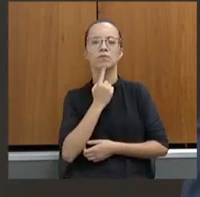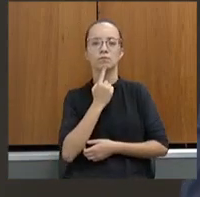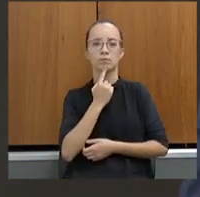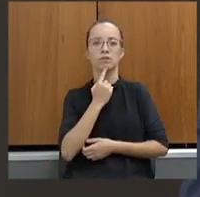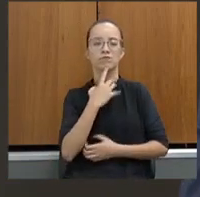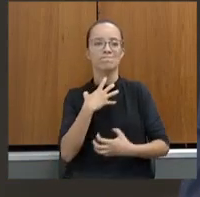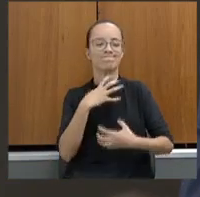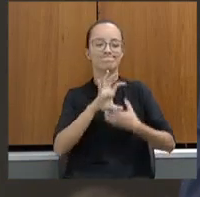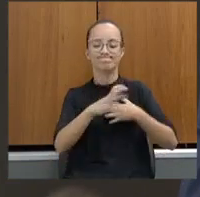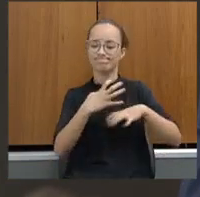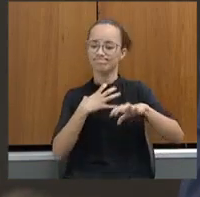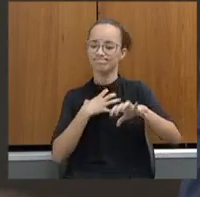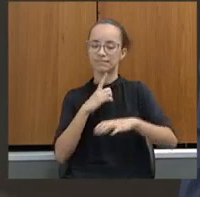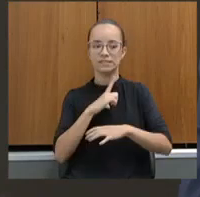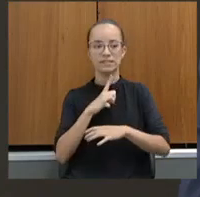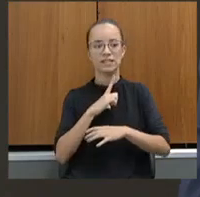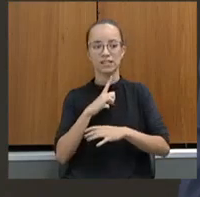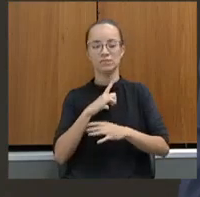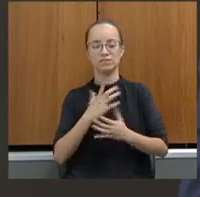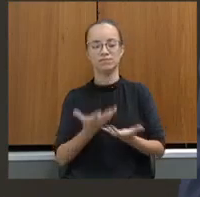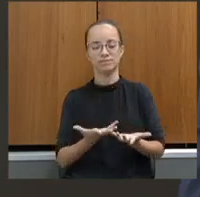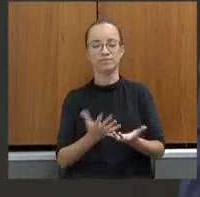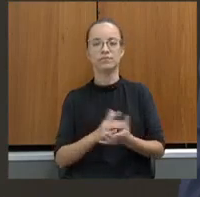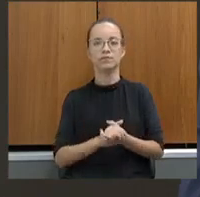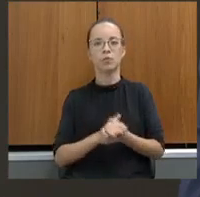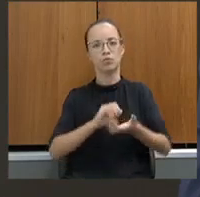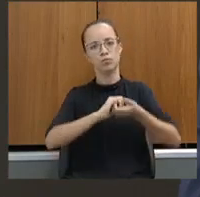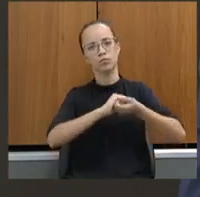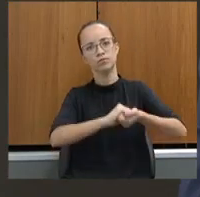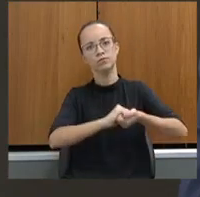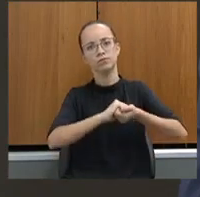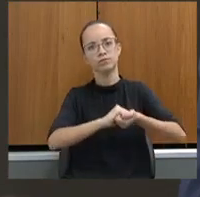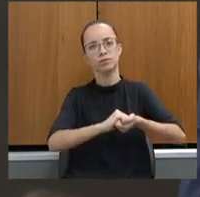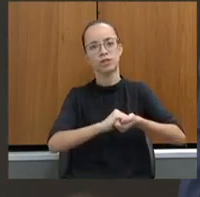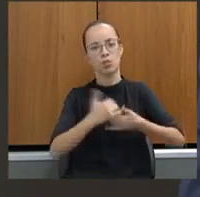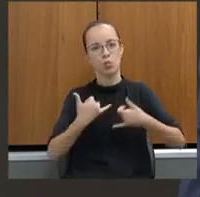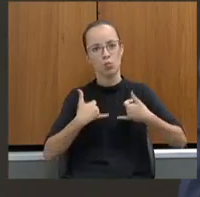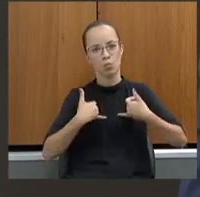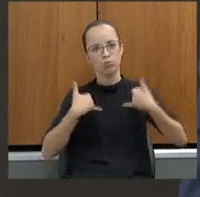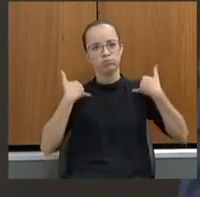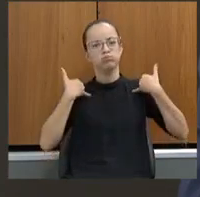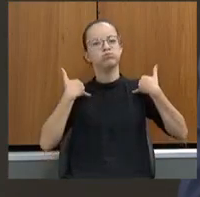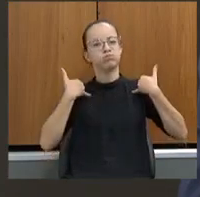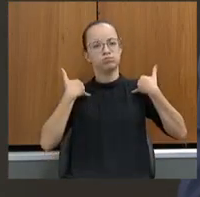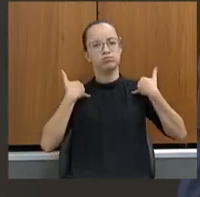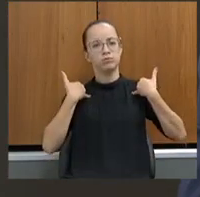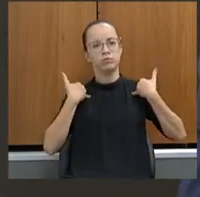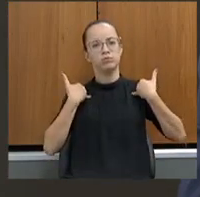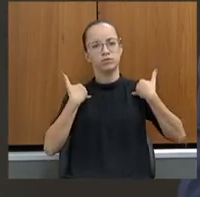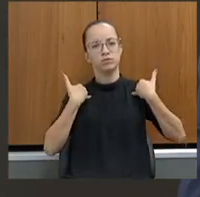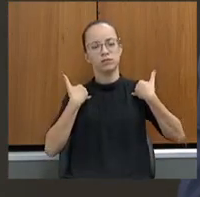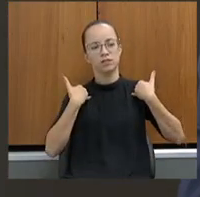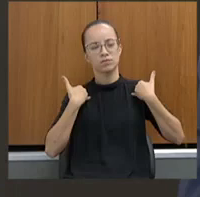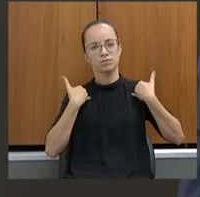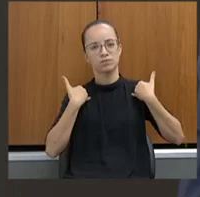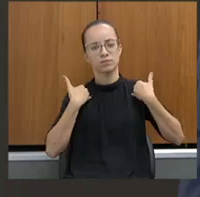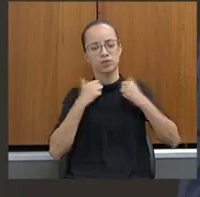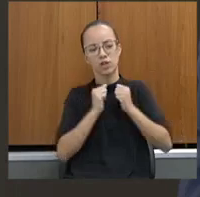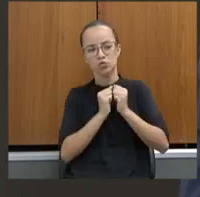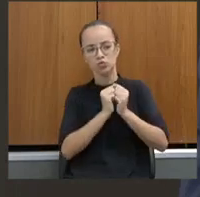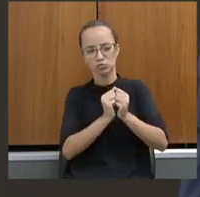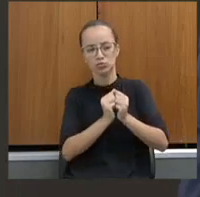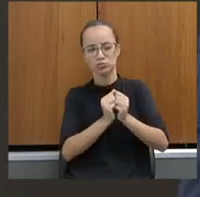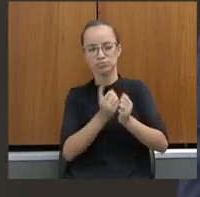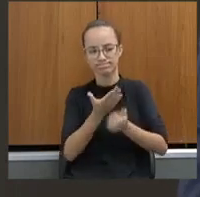humanitário muito grande. Então, é cumprimentável dizer que eles têm orgulho de fazer parte da base de